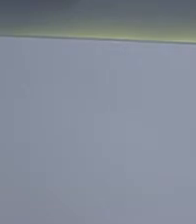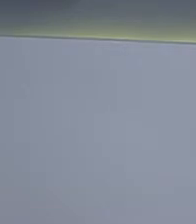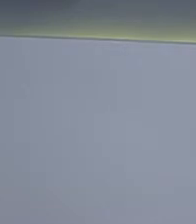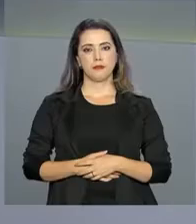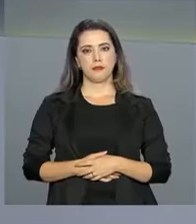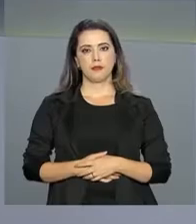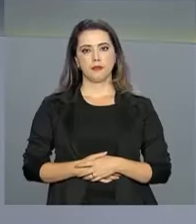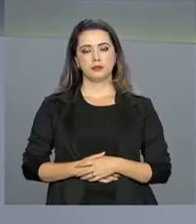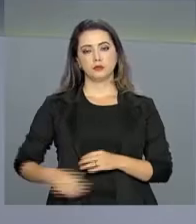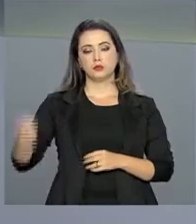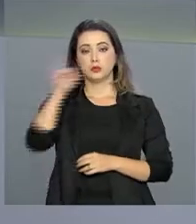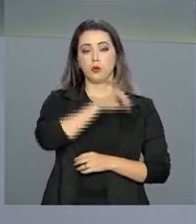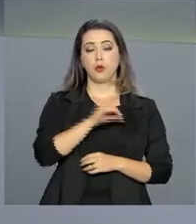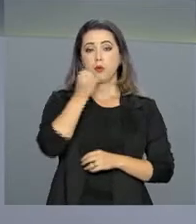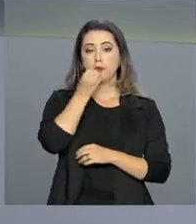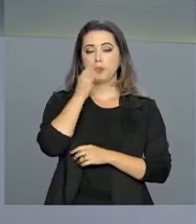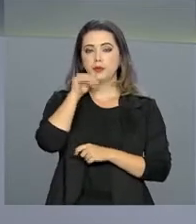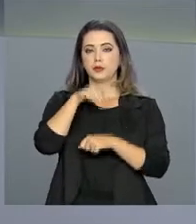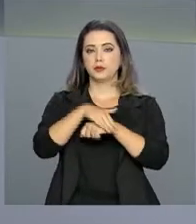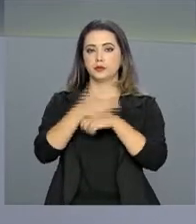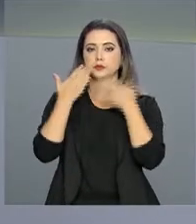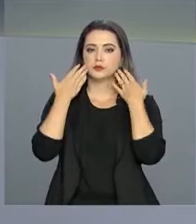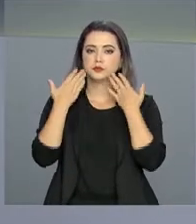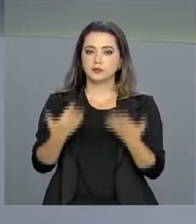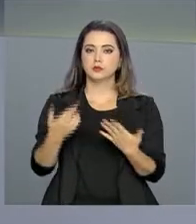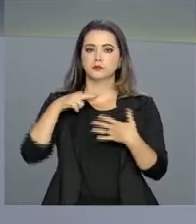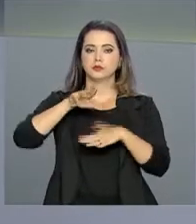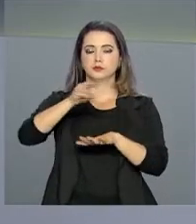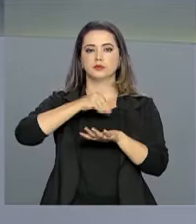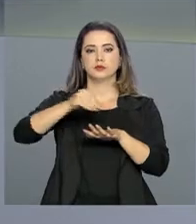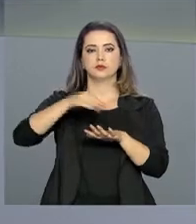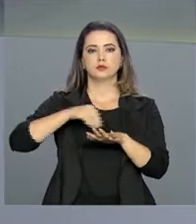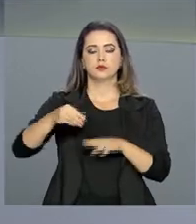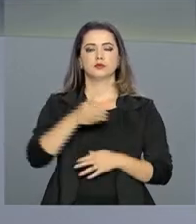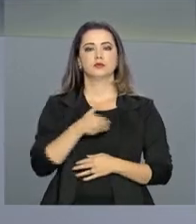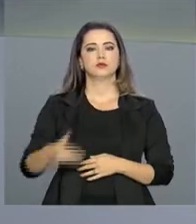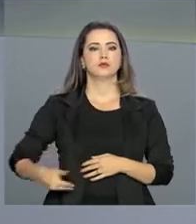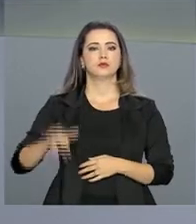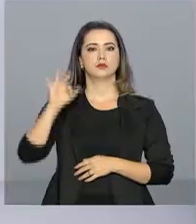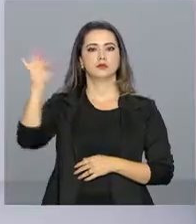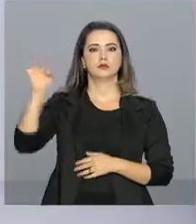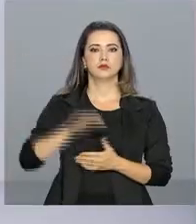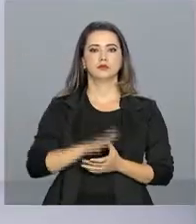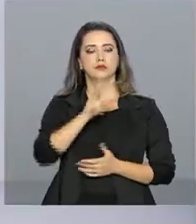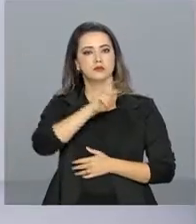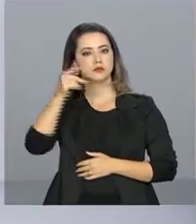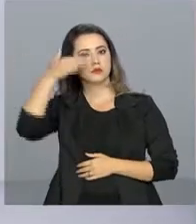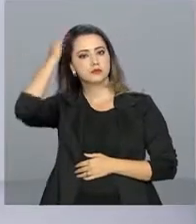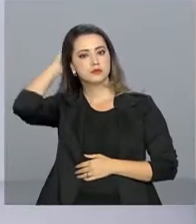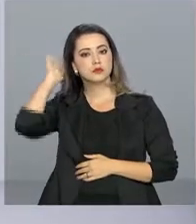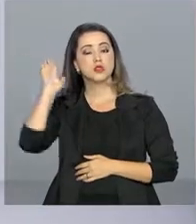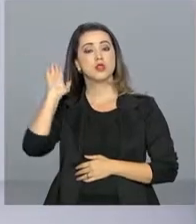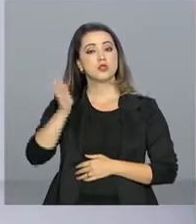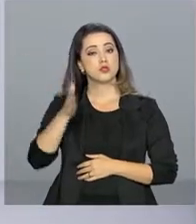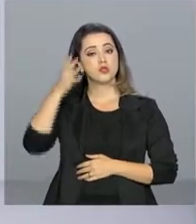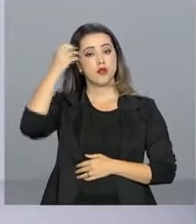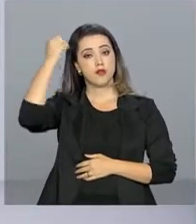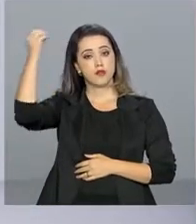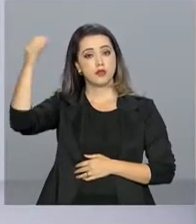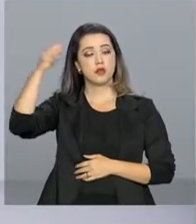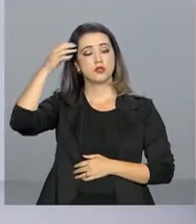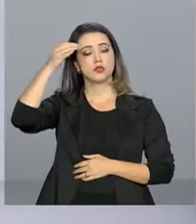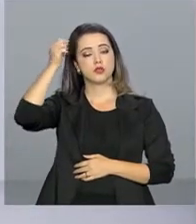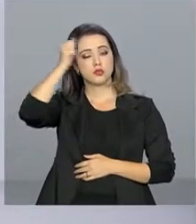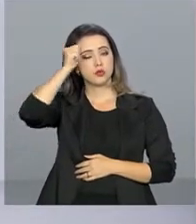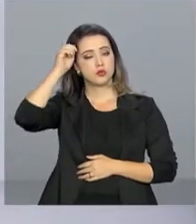Olá, boa noite. No ar o repórter NBR com as notícias do governo federal. O presidente Michel Temer está em Joanesburgo,